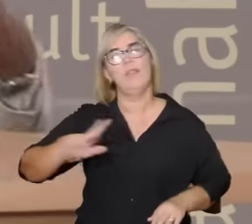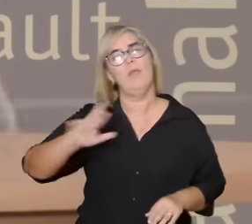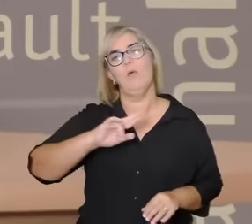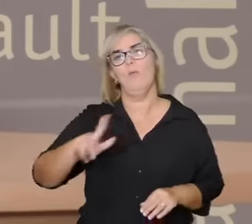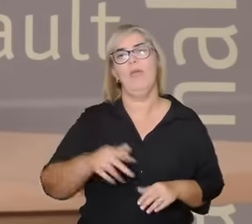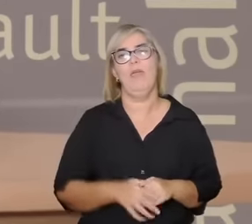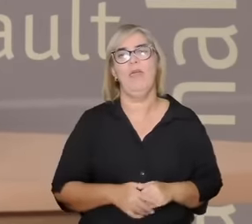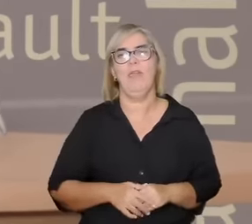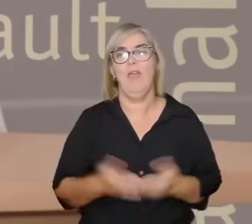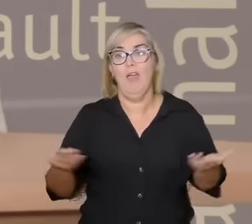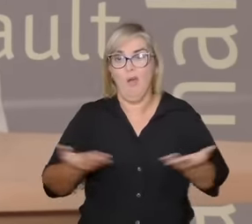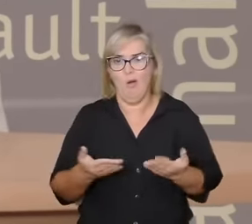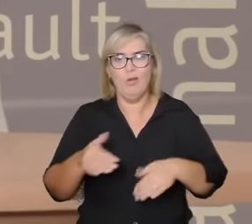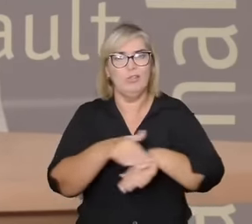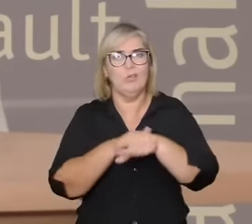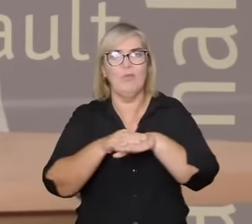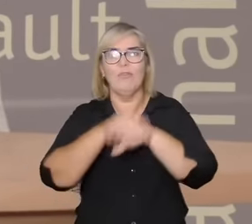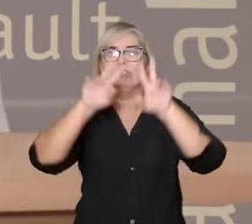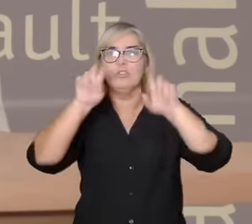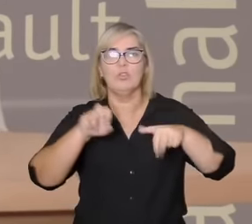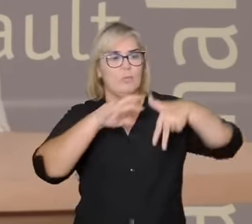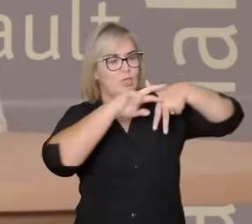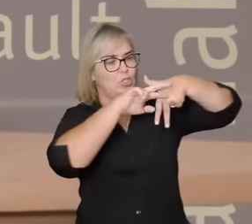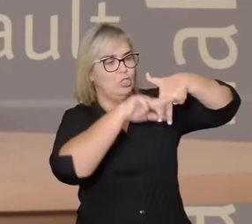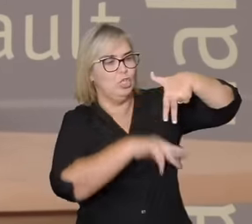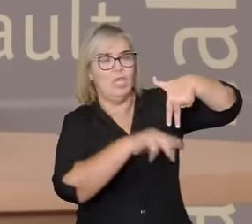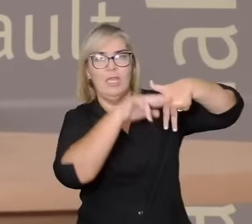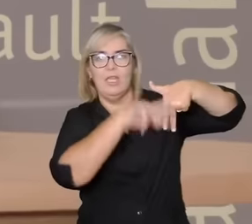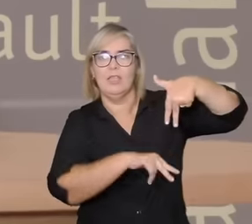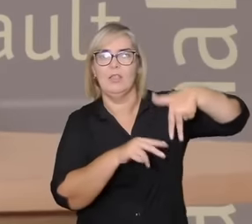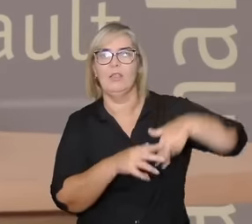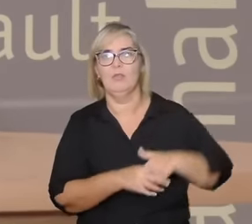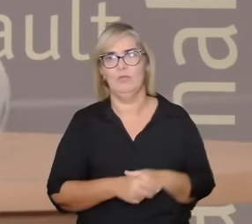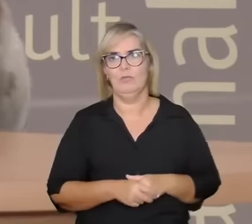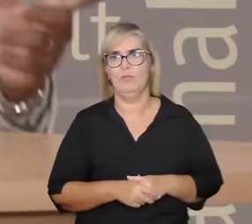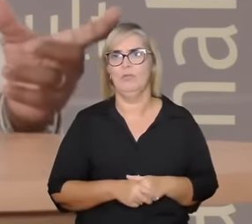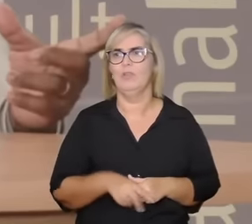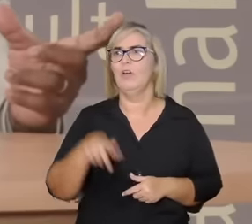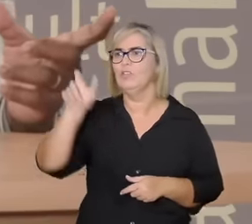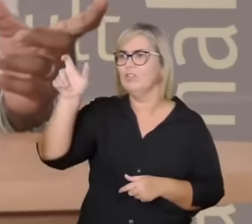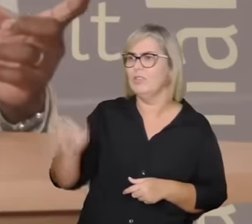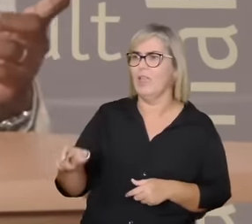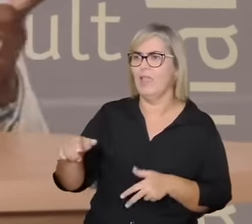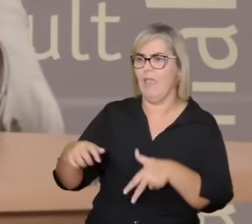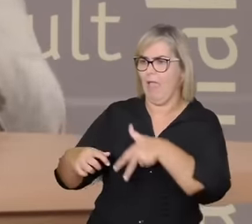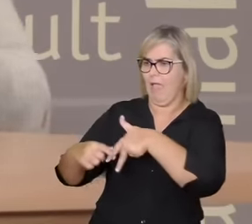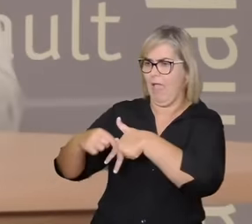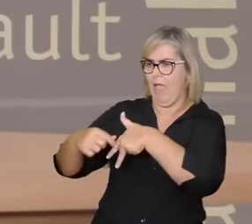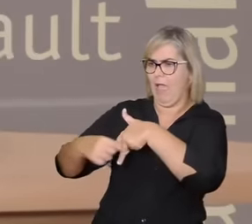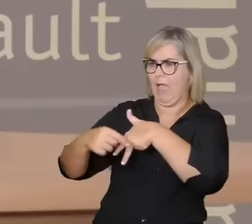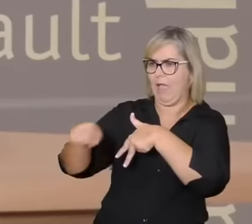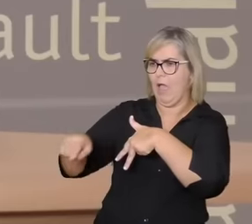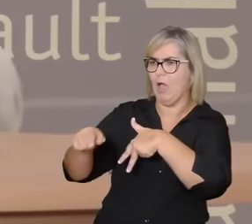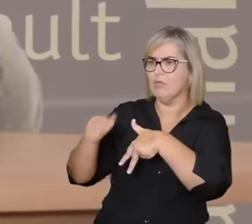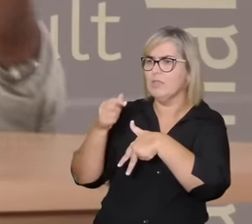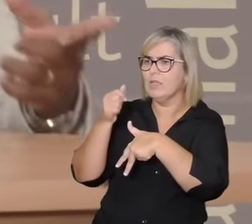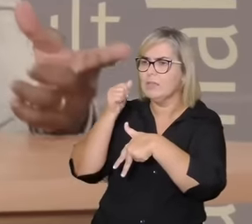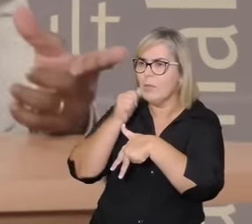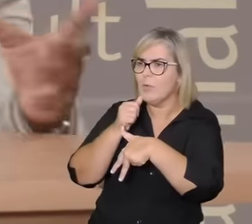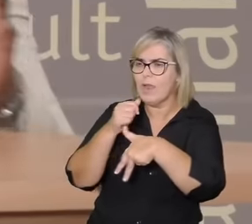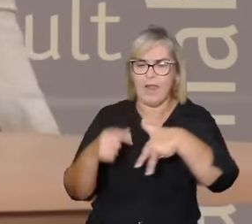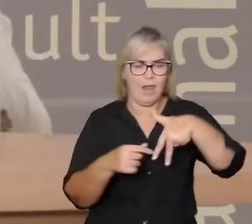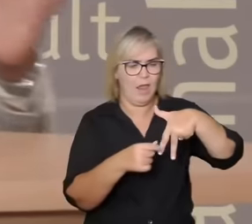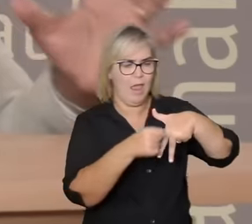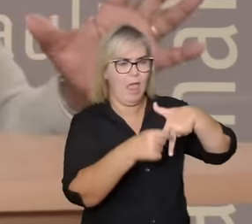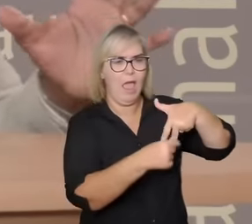gênero é uma performance então tinha uma calça de moço a calça de moço a calça do moço tem bolso atrás da moça não tem